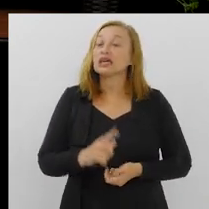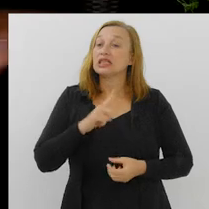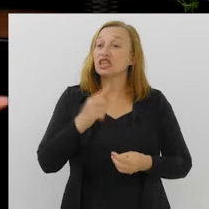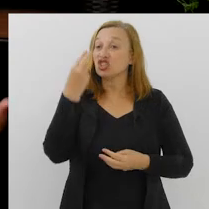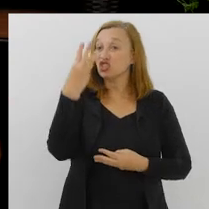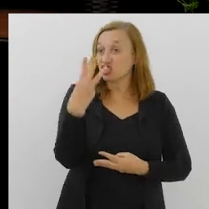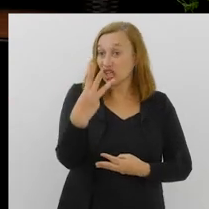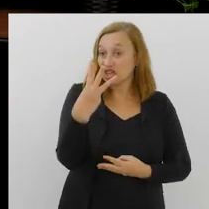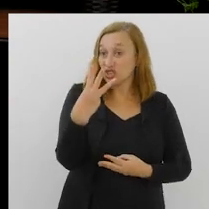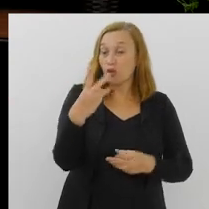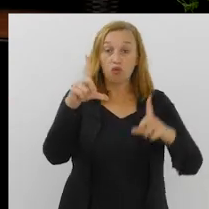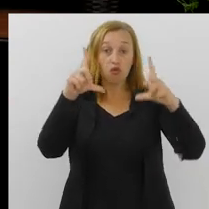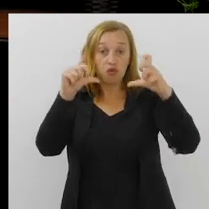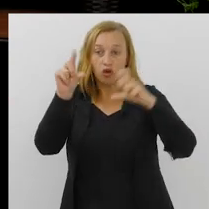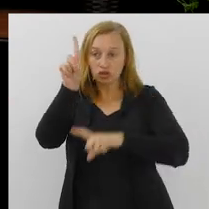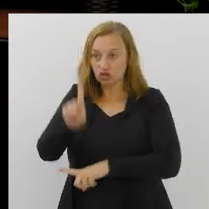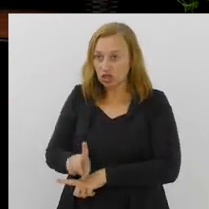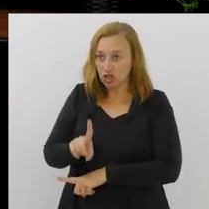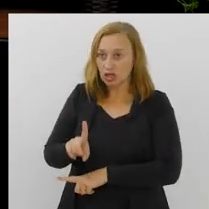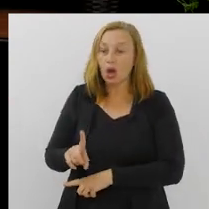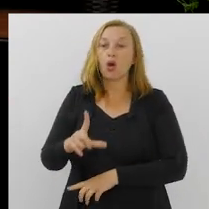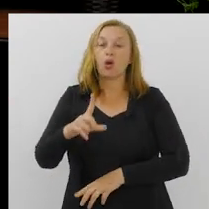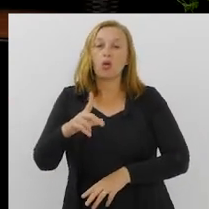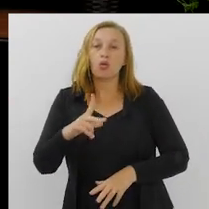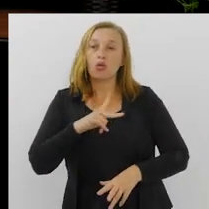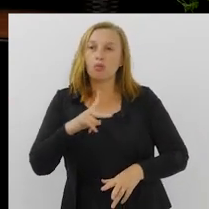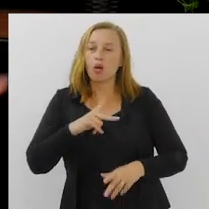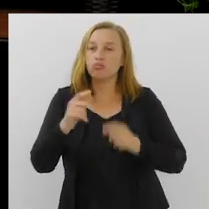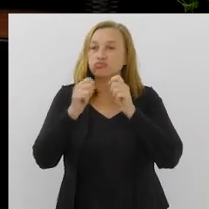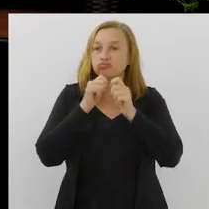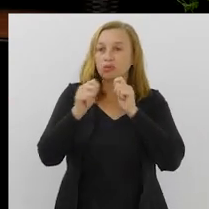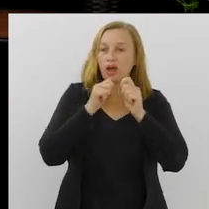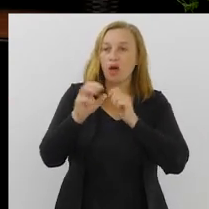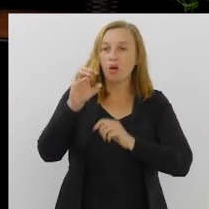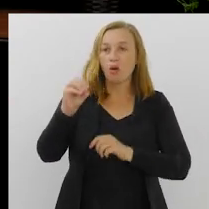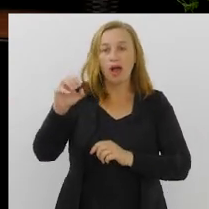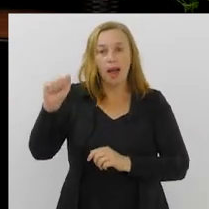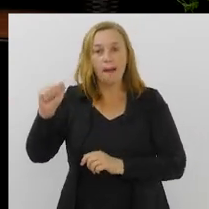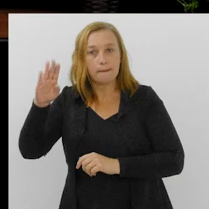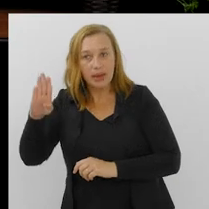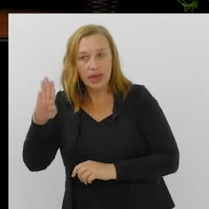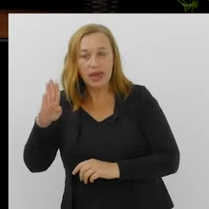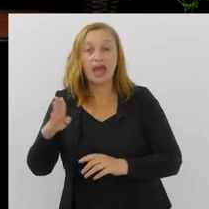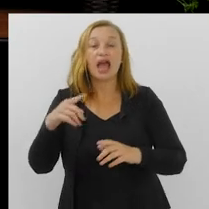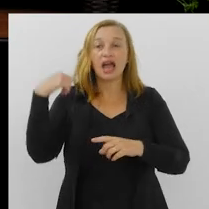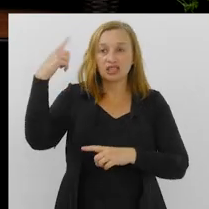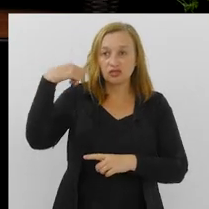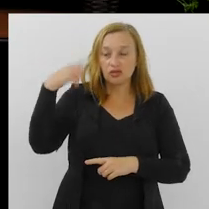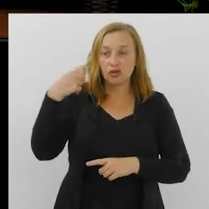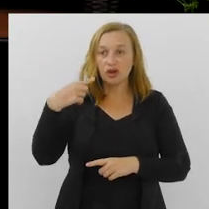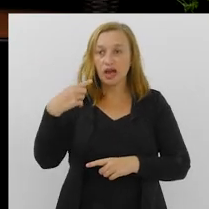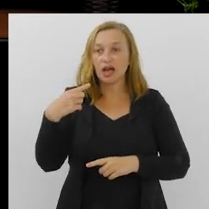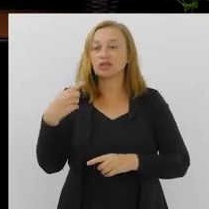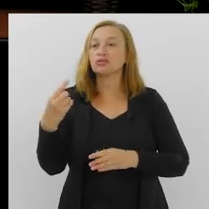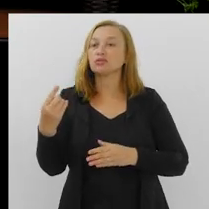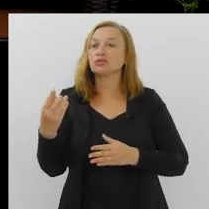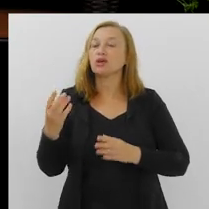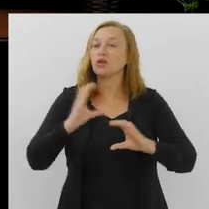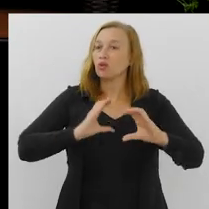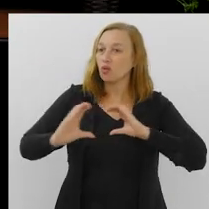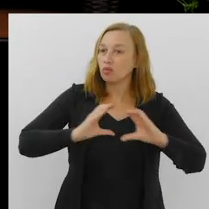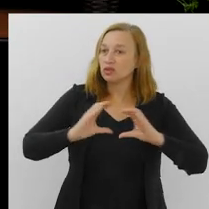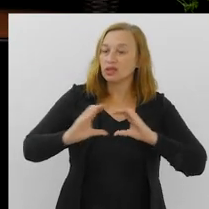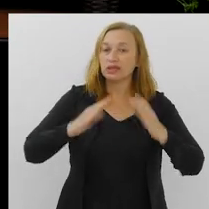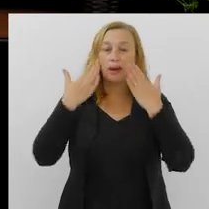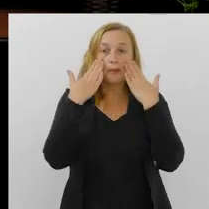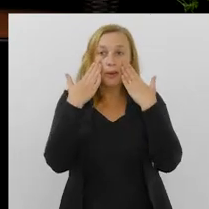a três fotos profissionais. Porque a gente, em contato com o próprio jornalismo da OAB, com os próprios advogados, a gente via